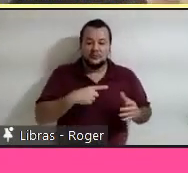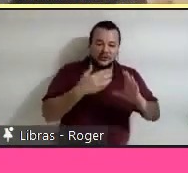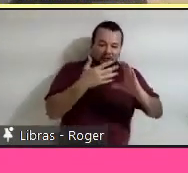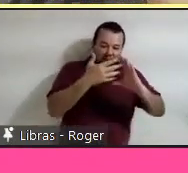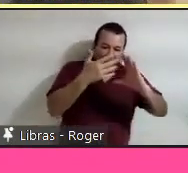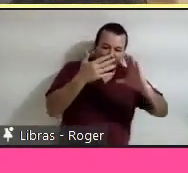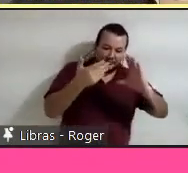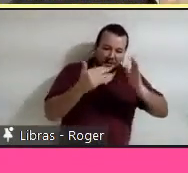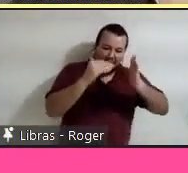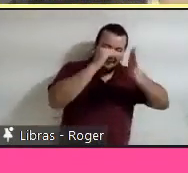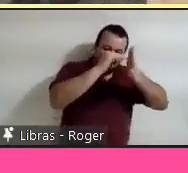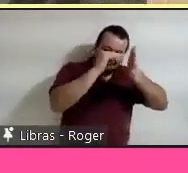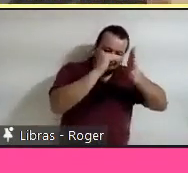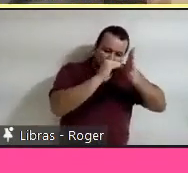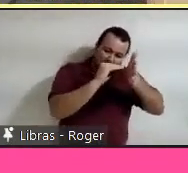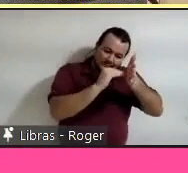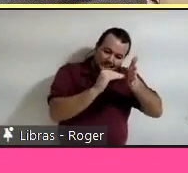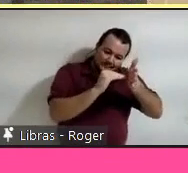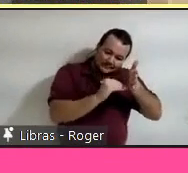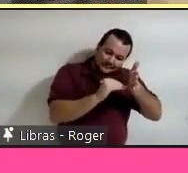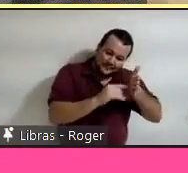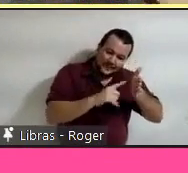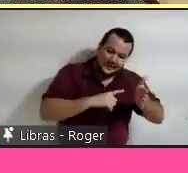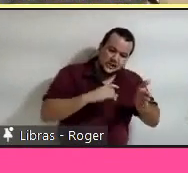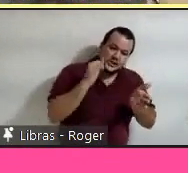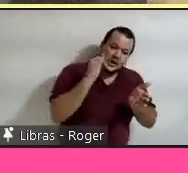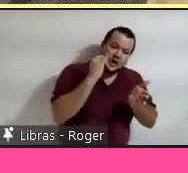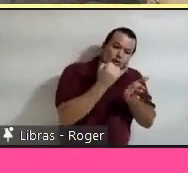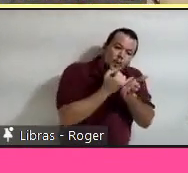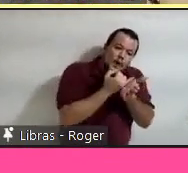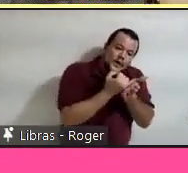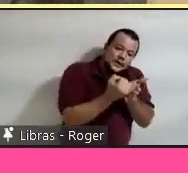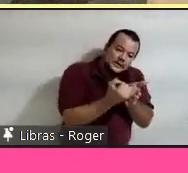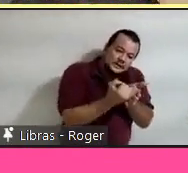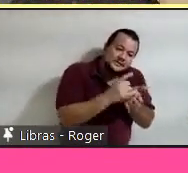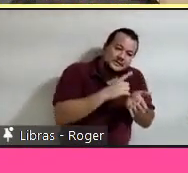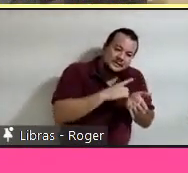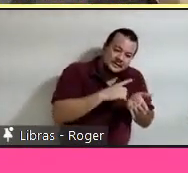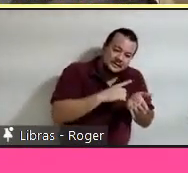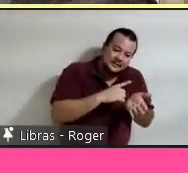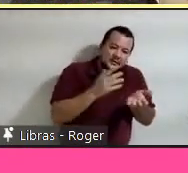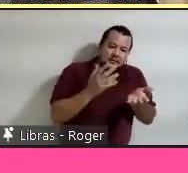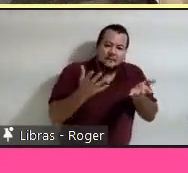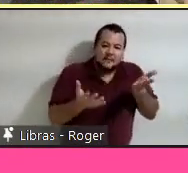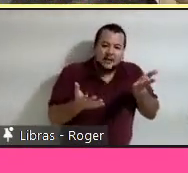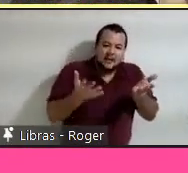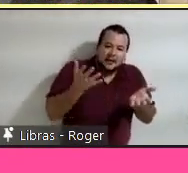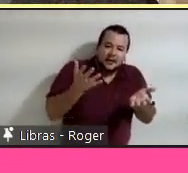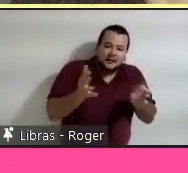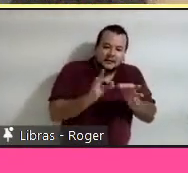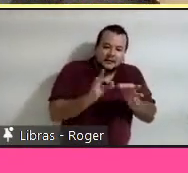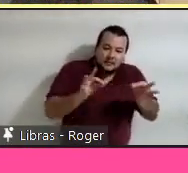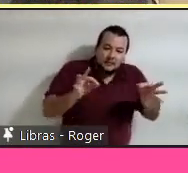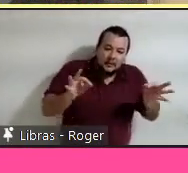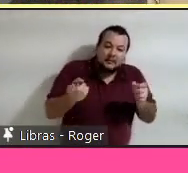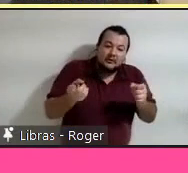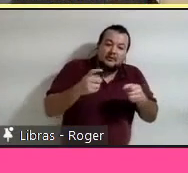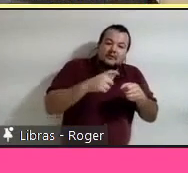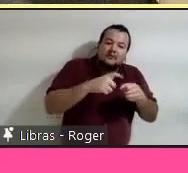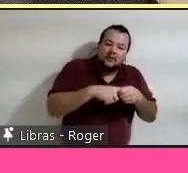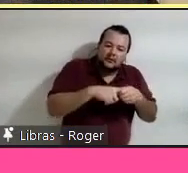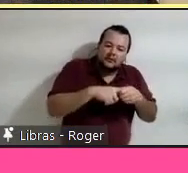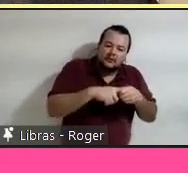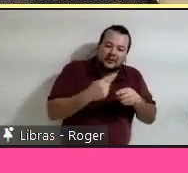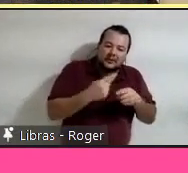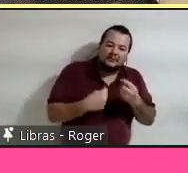comecei a introduzir um índice de circularidade que a gente realmente mede e pesa o que retorna para a economia em relação a tudo que